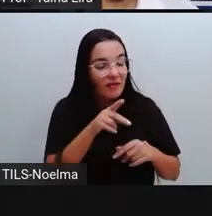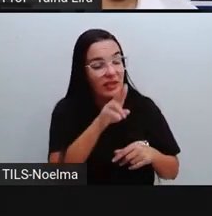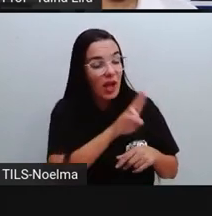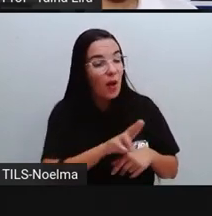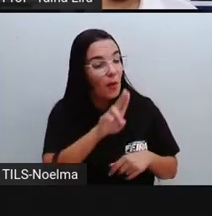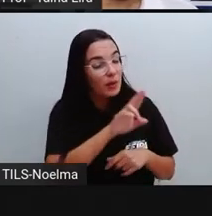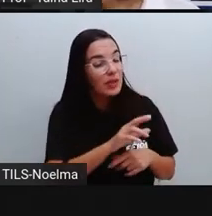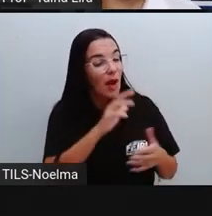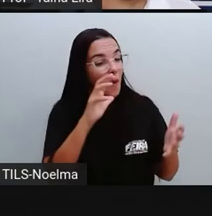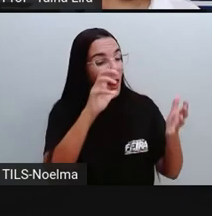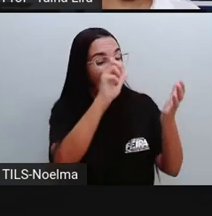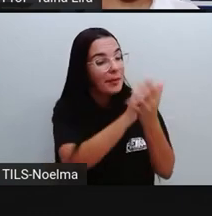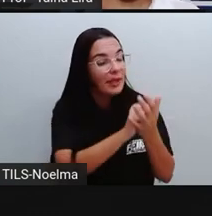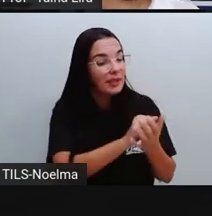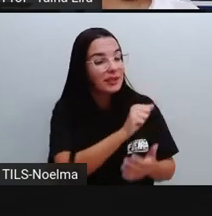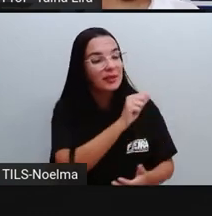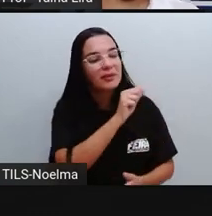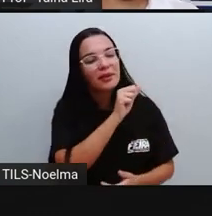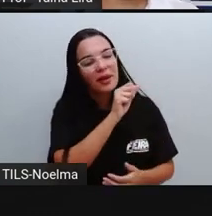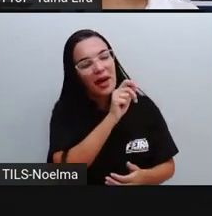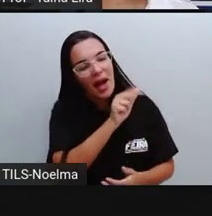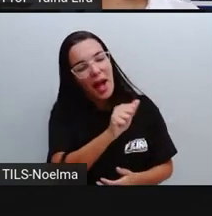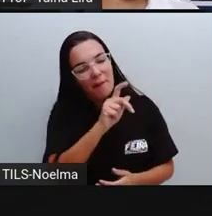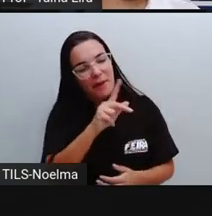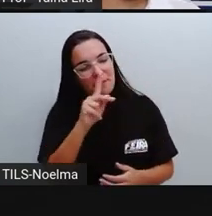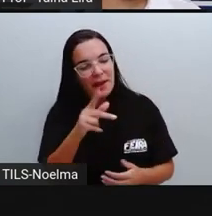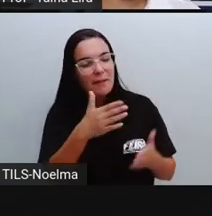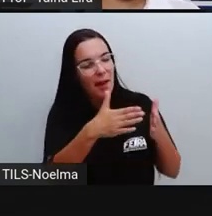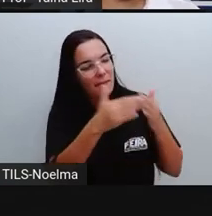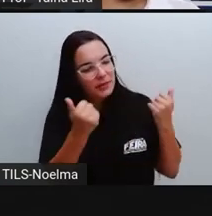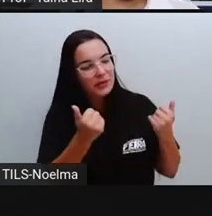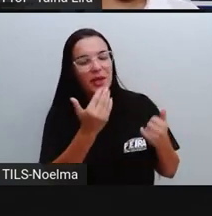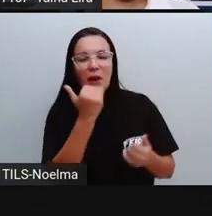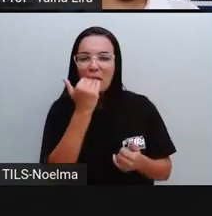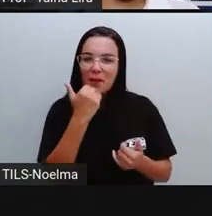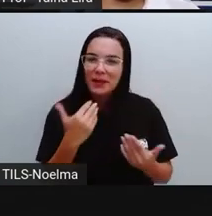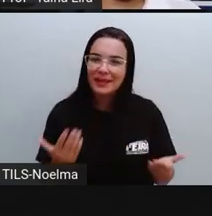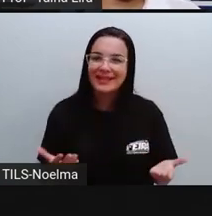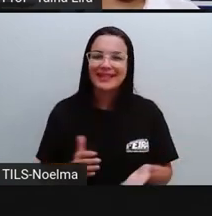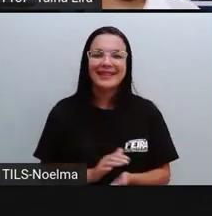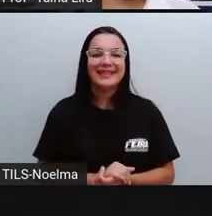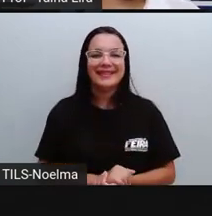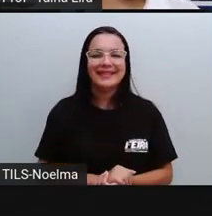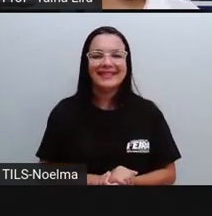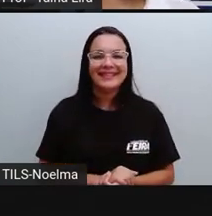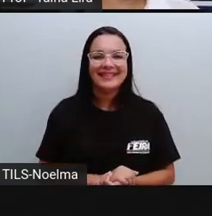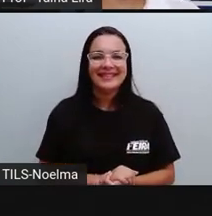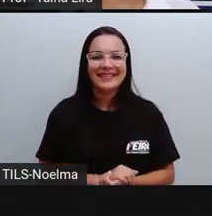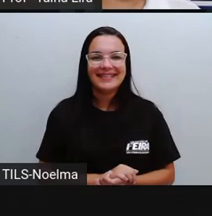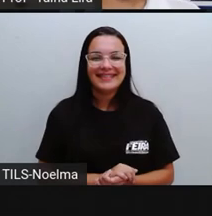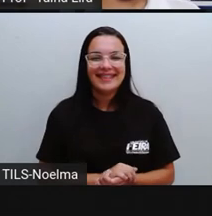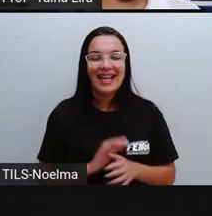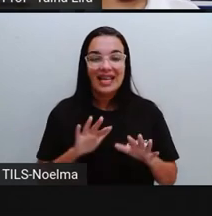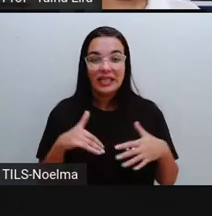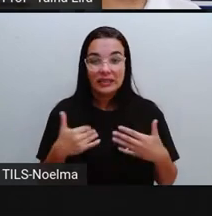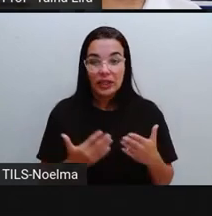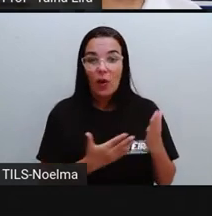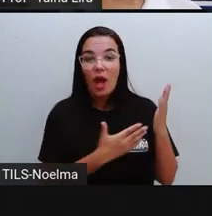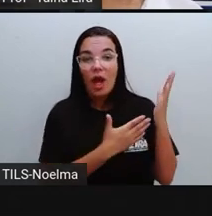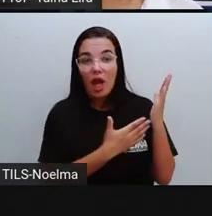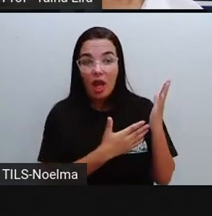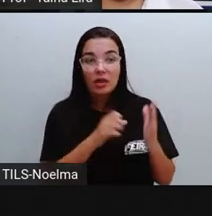aplicativo, né? Do iFood pra fazer o pedido aí da comida. Então, aqui